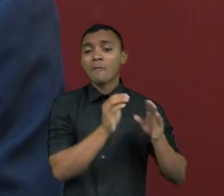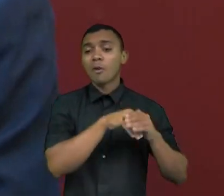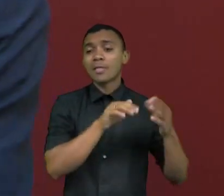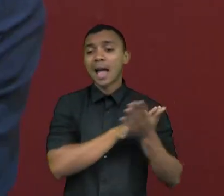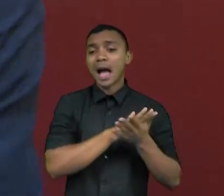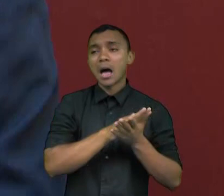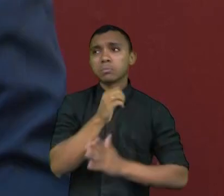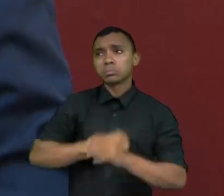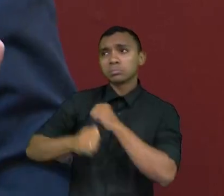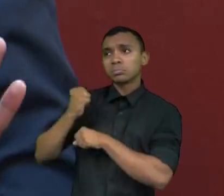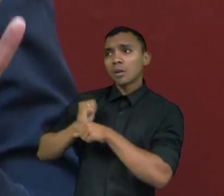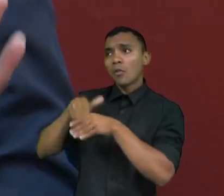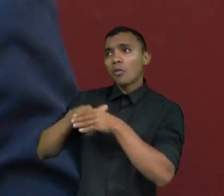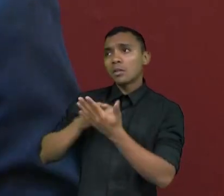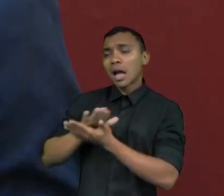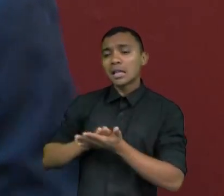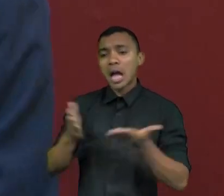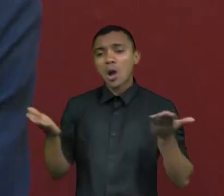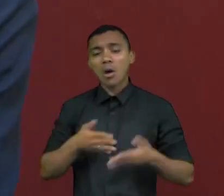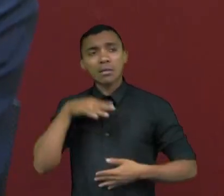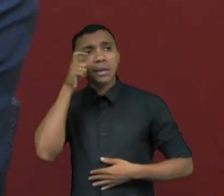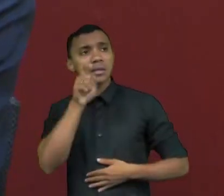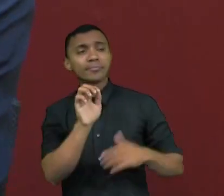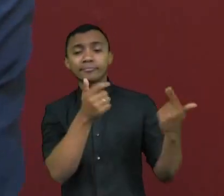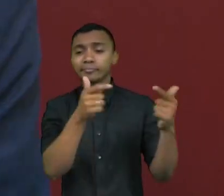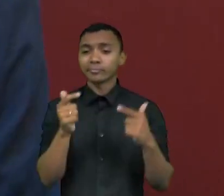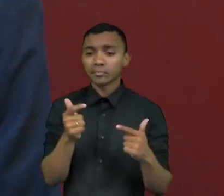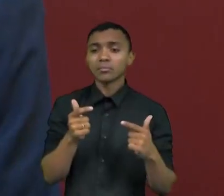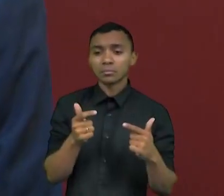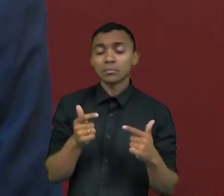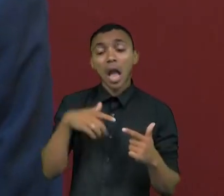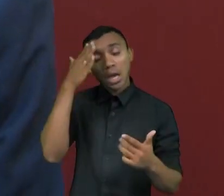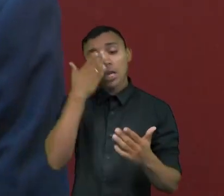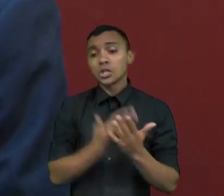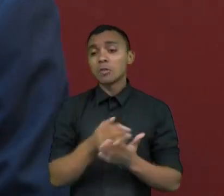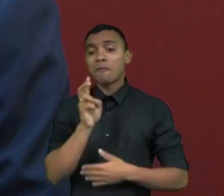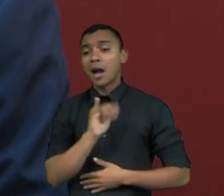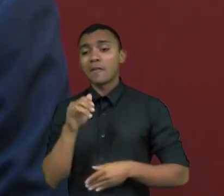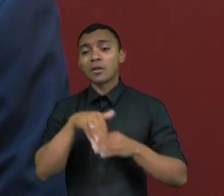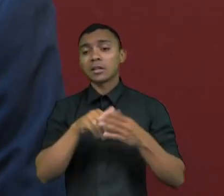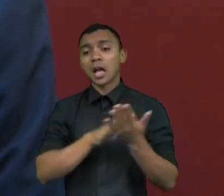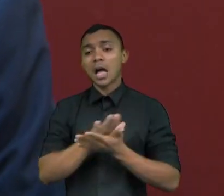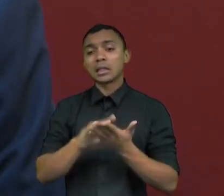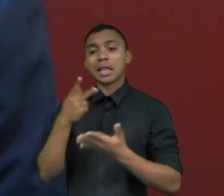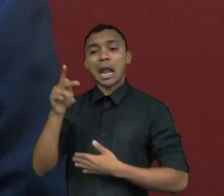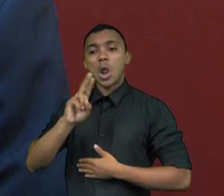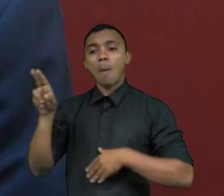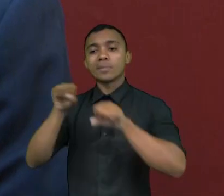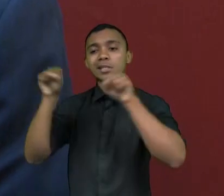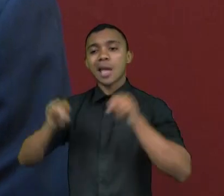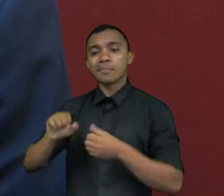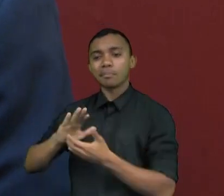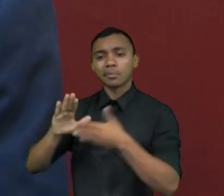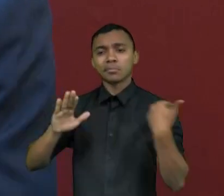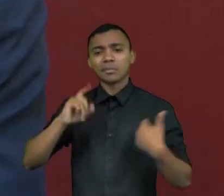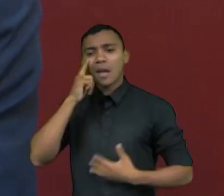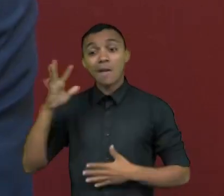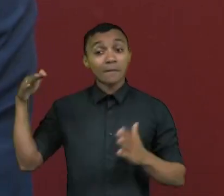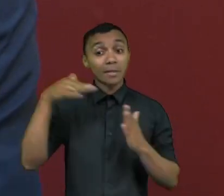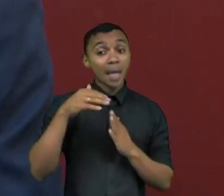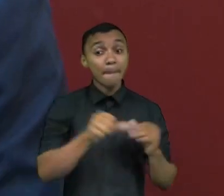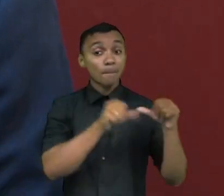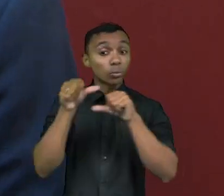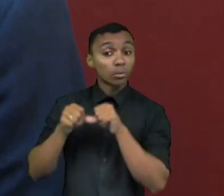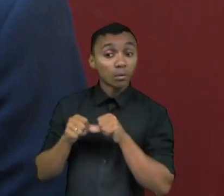votou na eleição passada. Nessa agora ele diz que não está muito interessado na eleição. Rapaz, ele tem uma probabilidade grande de não ir votar. Vou tirar ele daqui. Mudou o resultado? Se